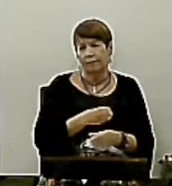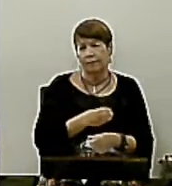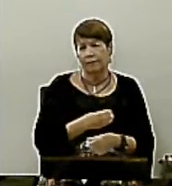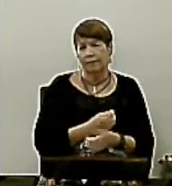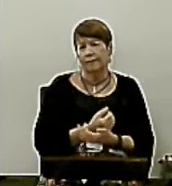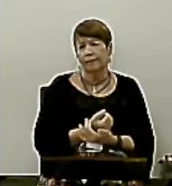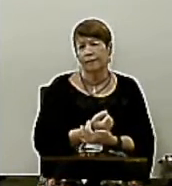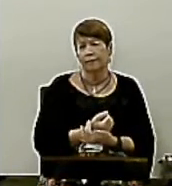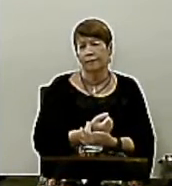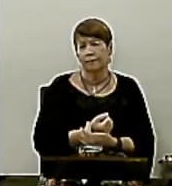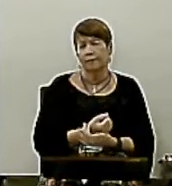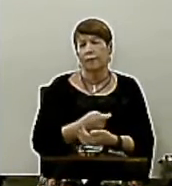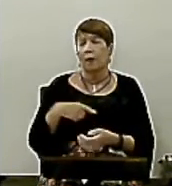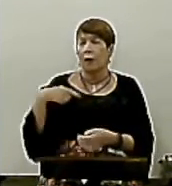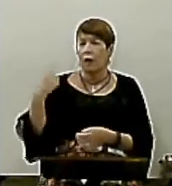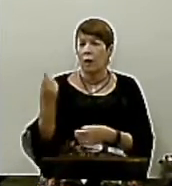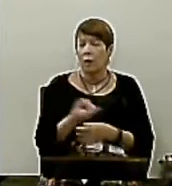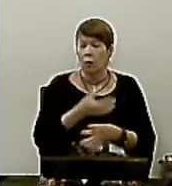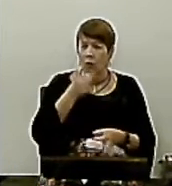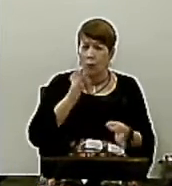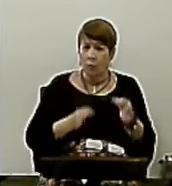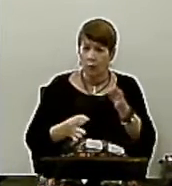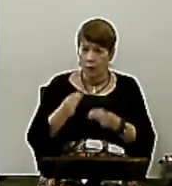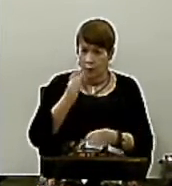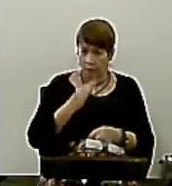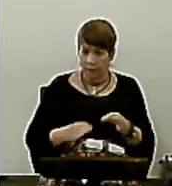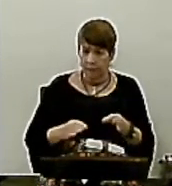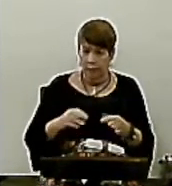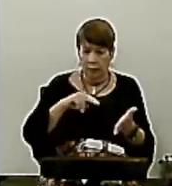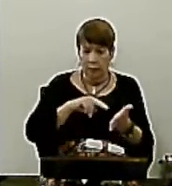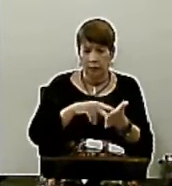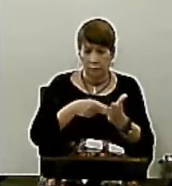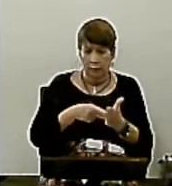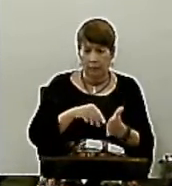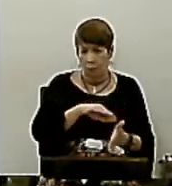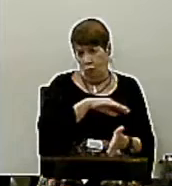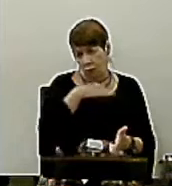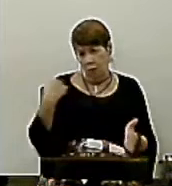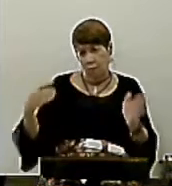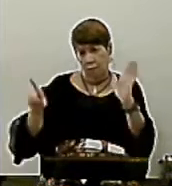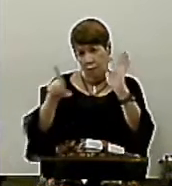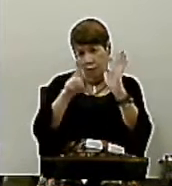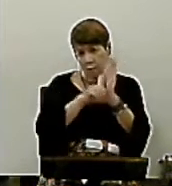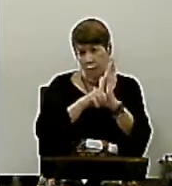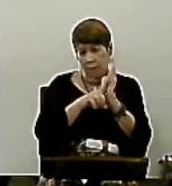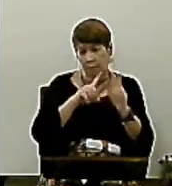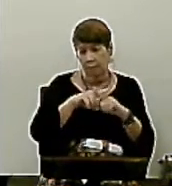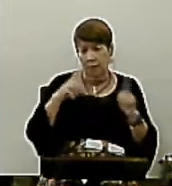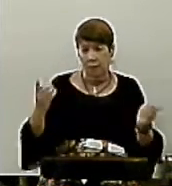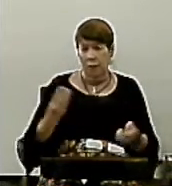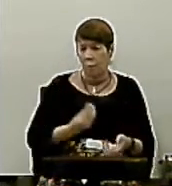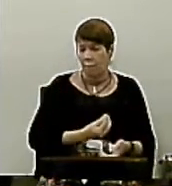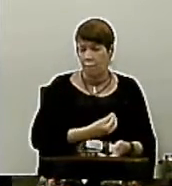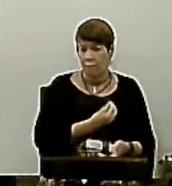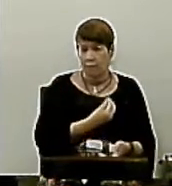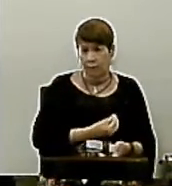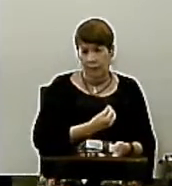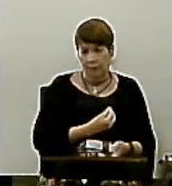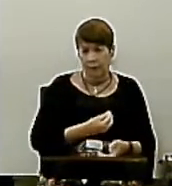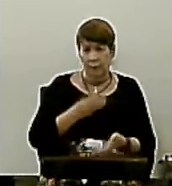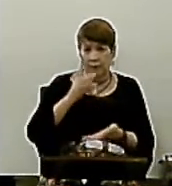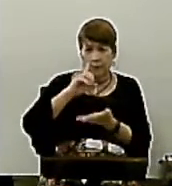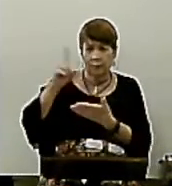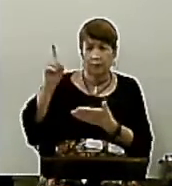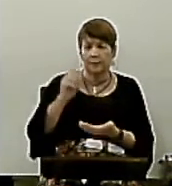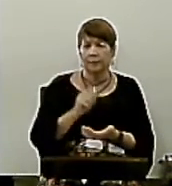Logo, ser justificado, segundo Paulo, é morrer para a lei a fim de viver para Deus, capítulo 2, versículo 19.